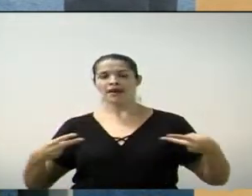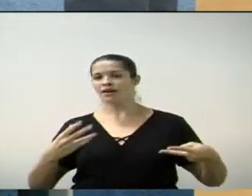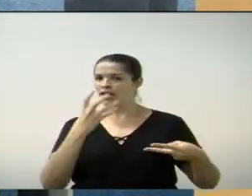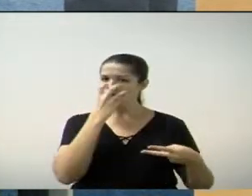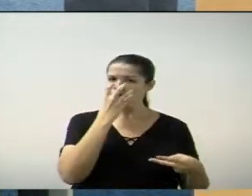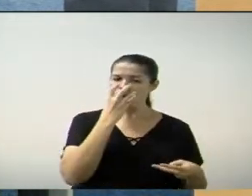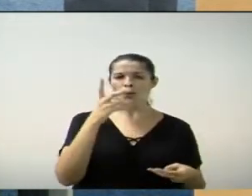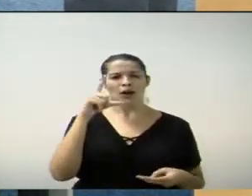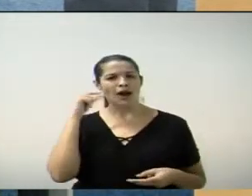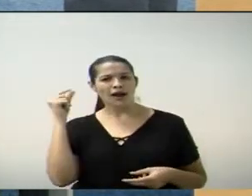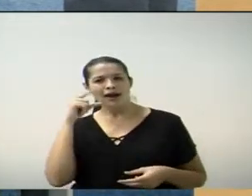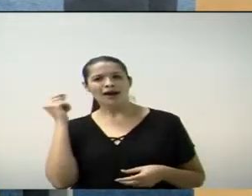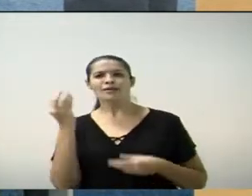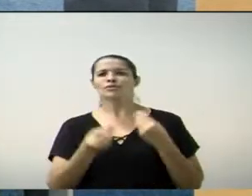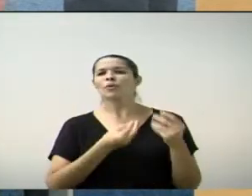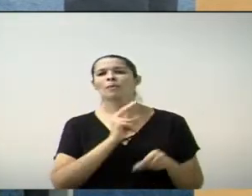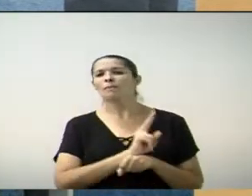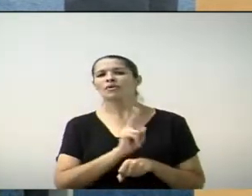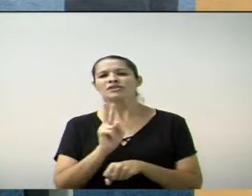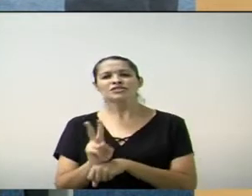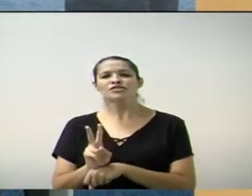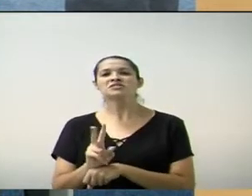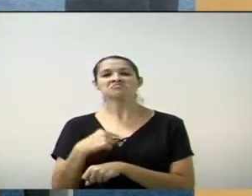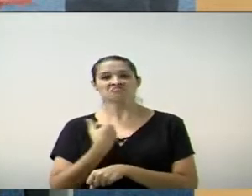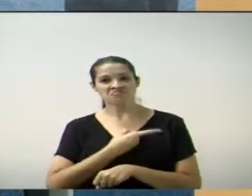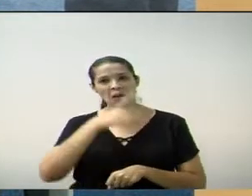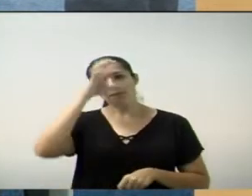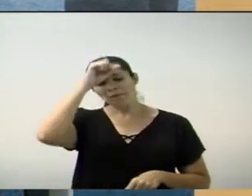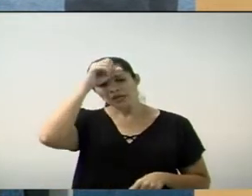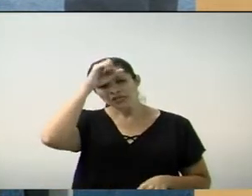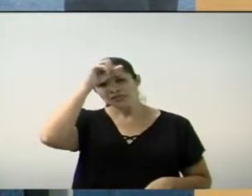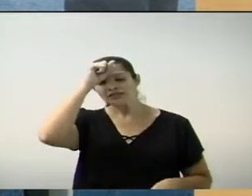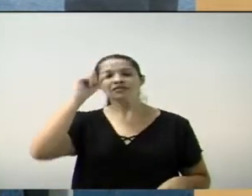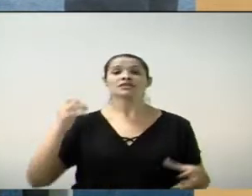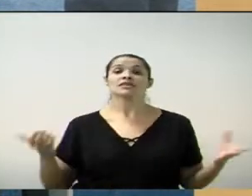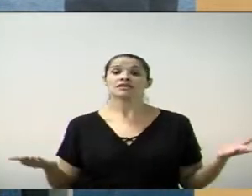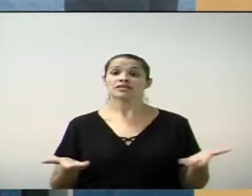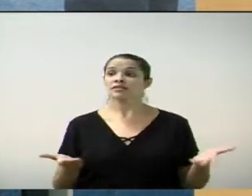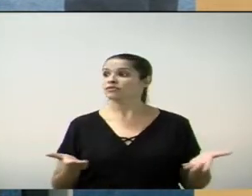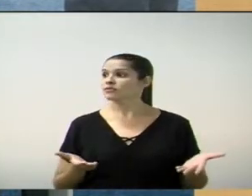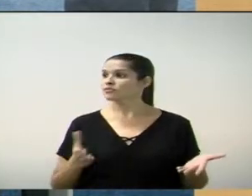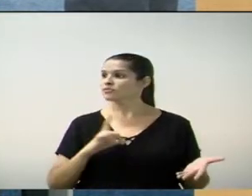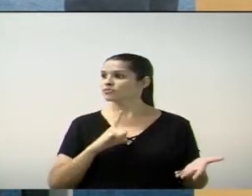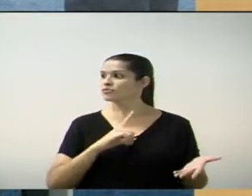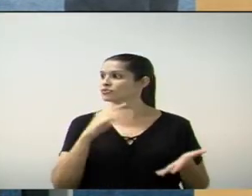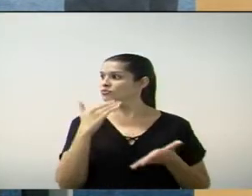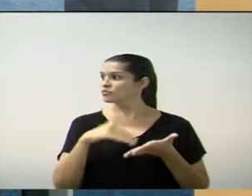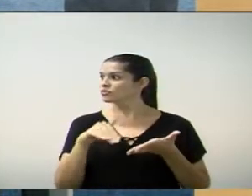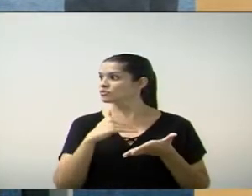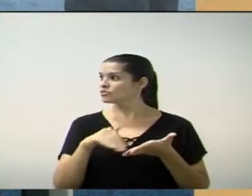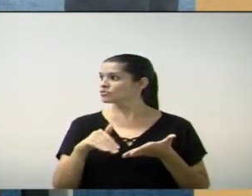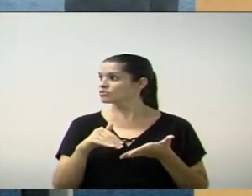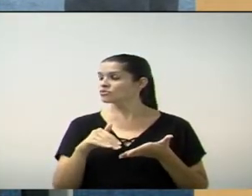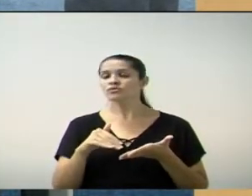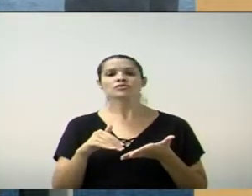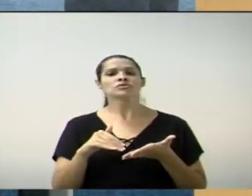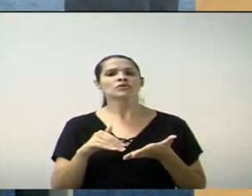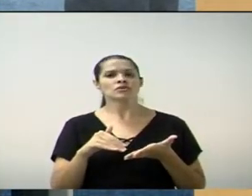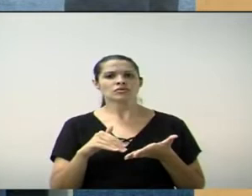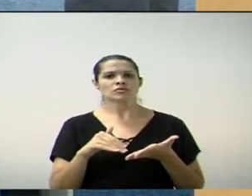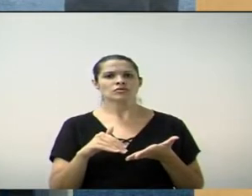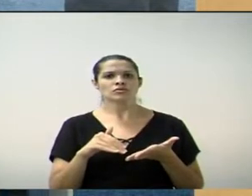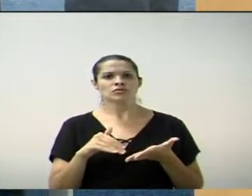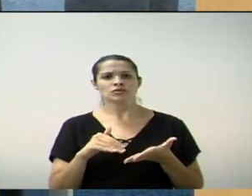Tenho também me debruçado em relação a isso. E, se estou entendendo bem, o senhor está se tratando aqui sobre o DPBEA. É isso?